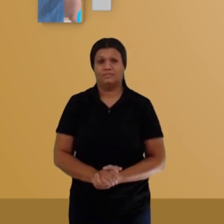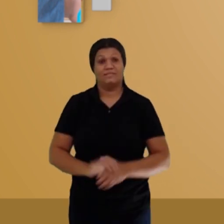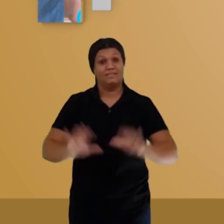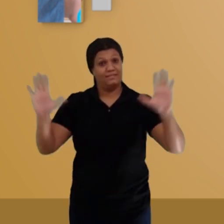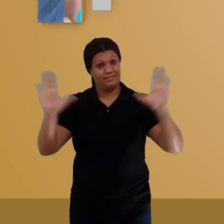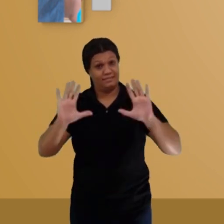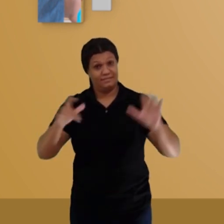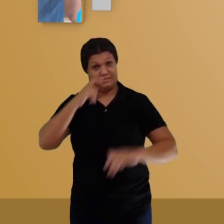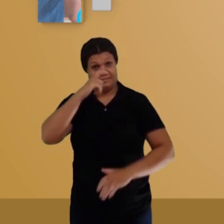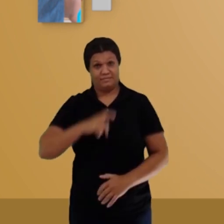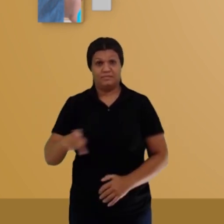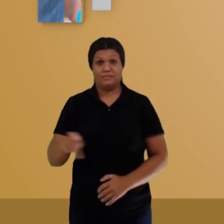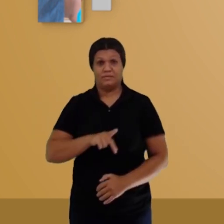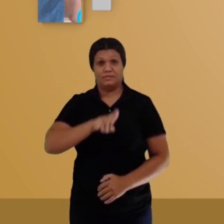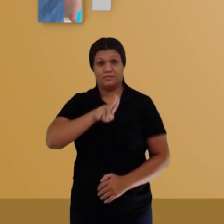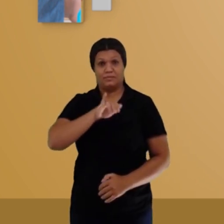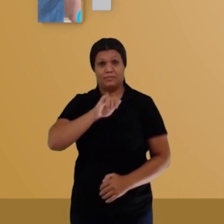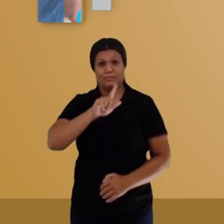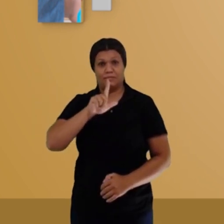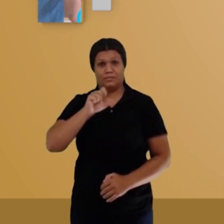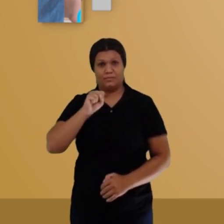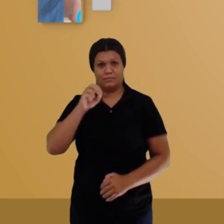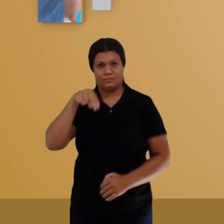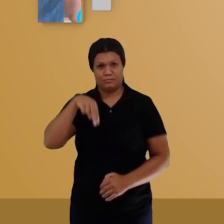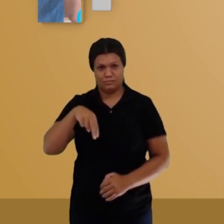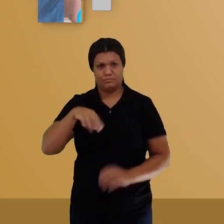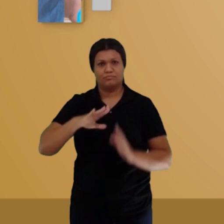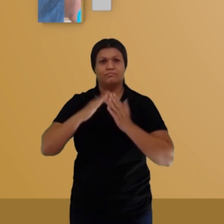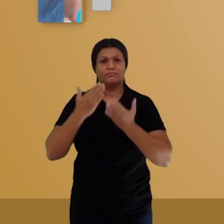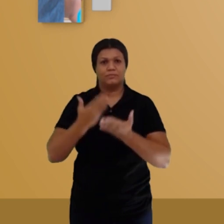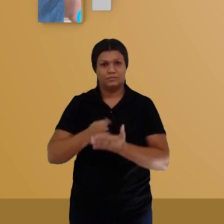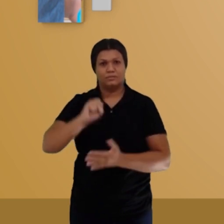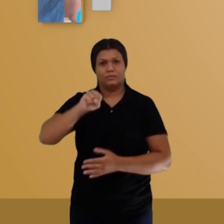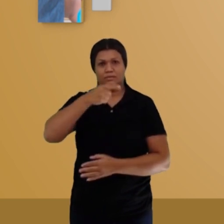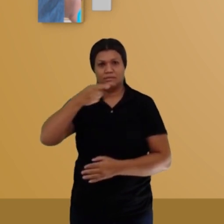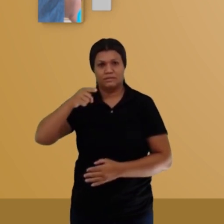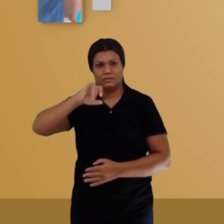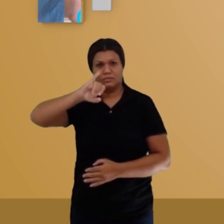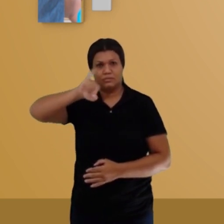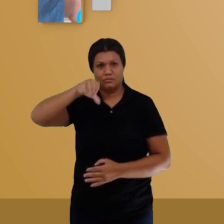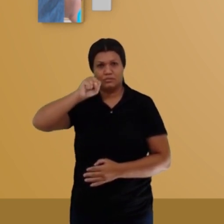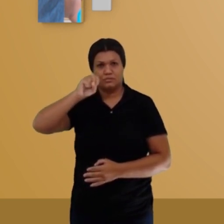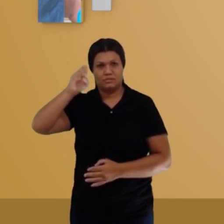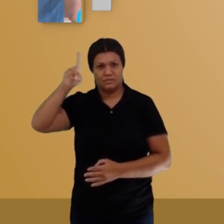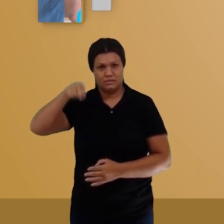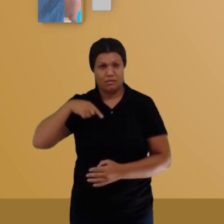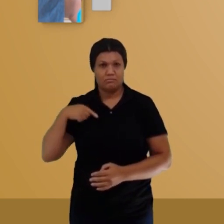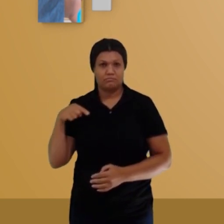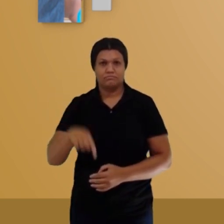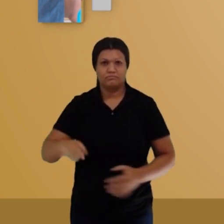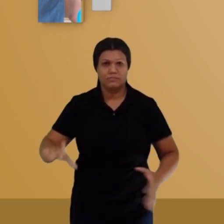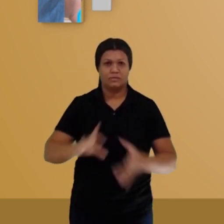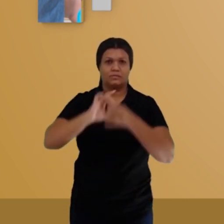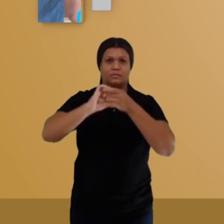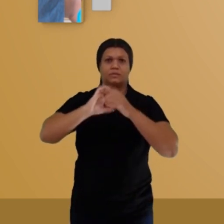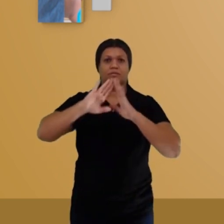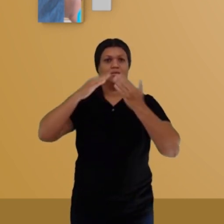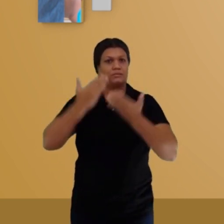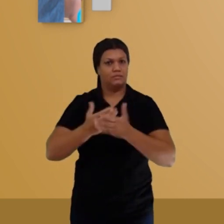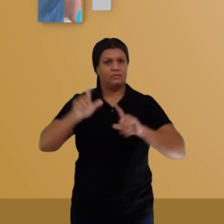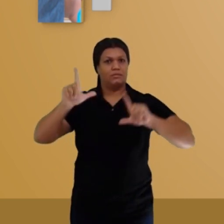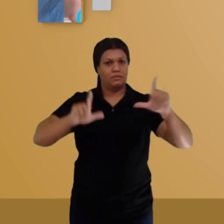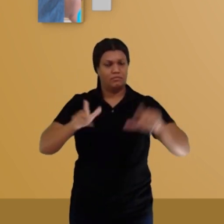Olá, eu sou o professor Wilson Duarte, da Escola Municipal São José, e estou aqui no Conexão Escola TV com